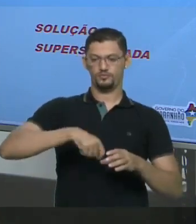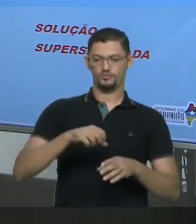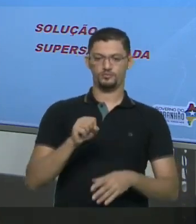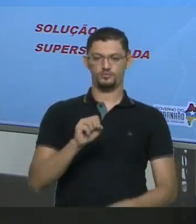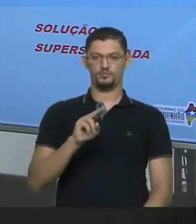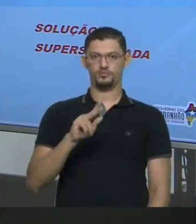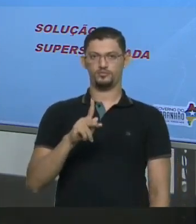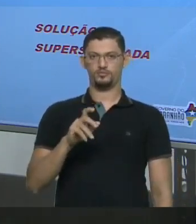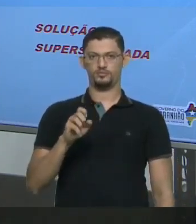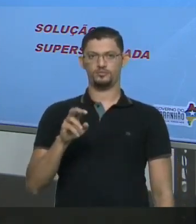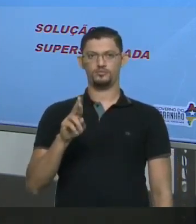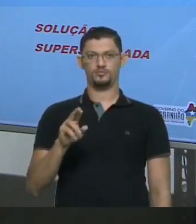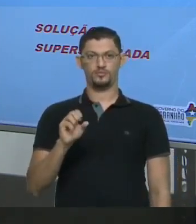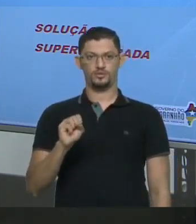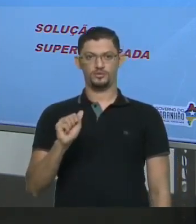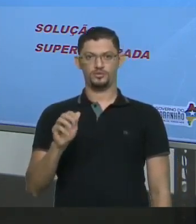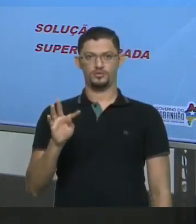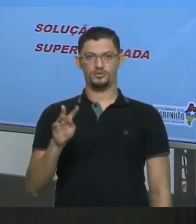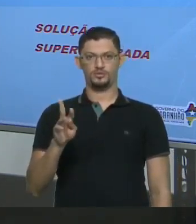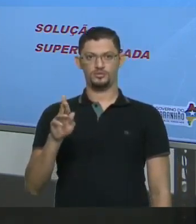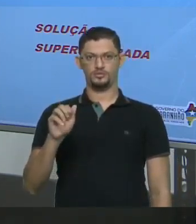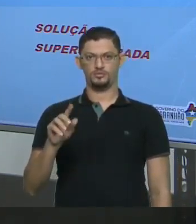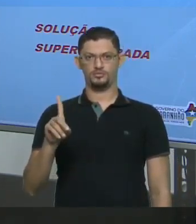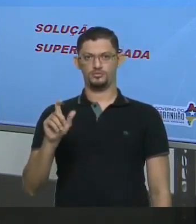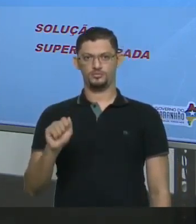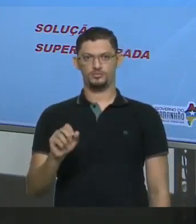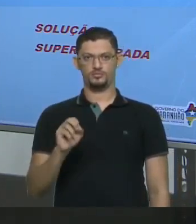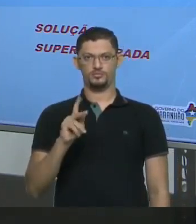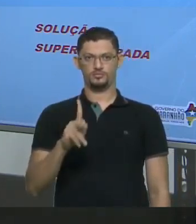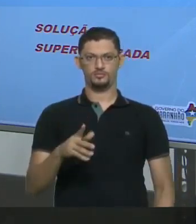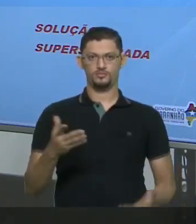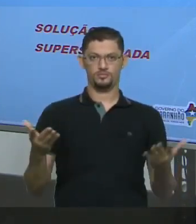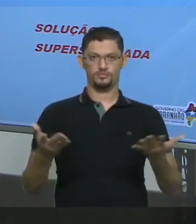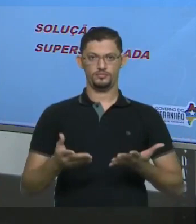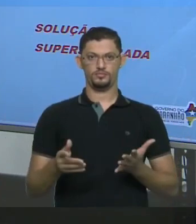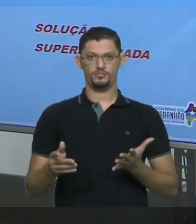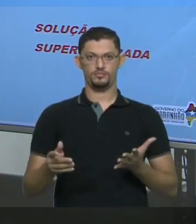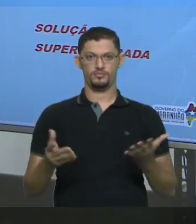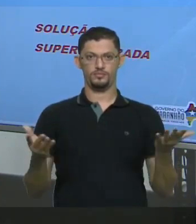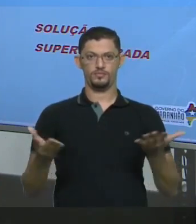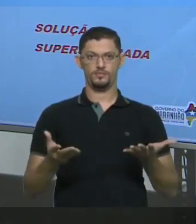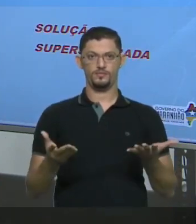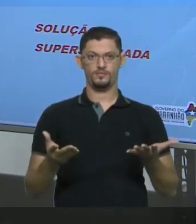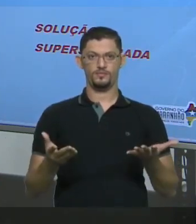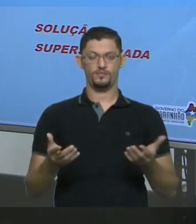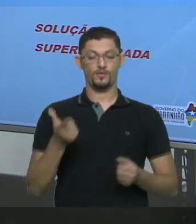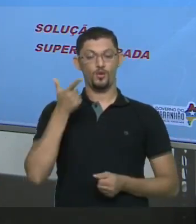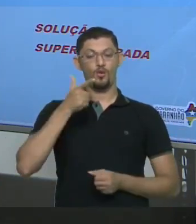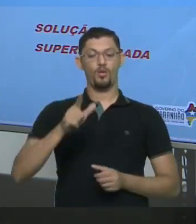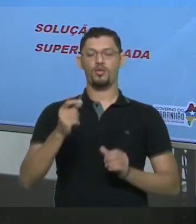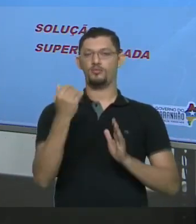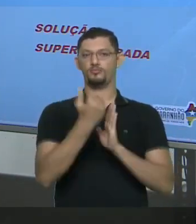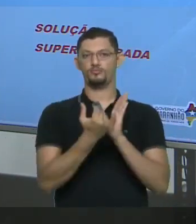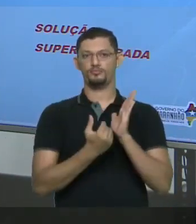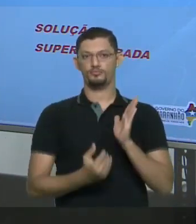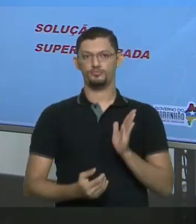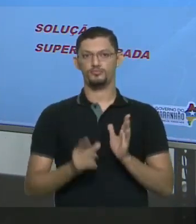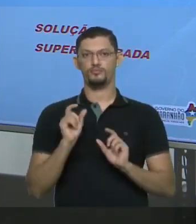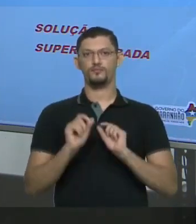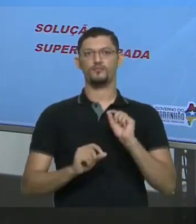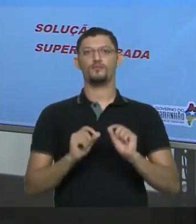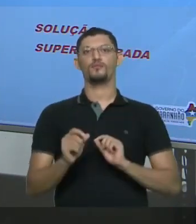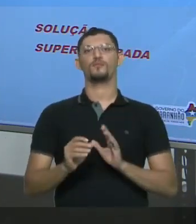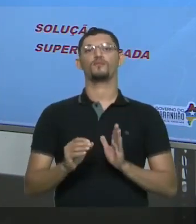super Saturada Beleza pessoal? Então essa é a próxima Essa é nossa Outra classificação Que é